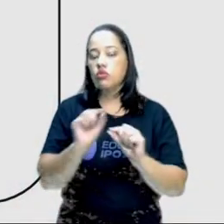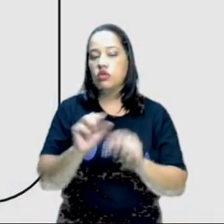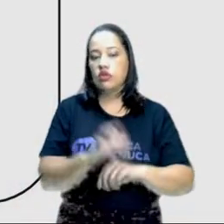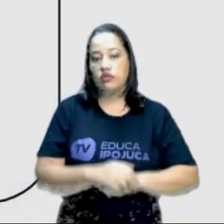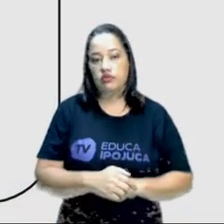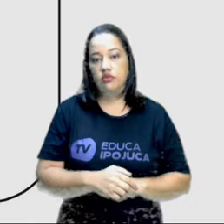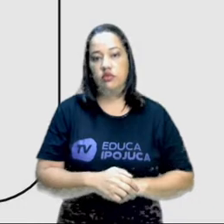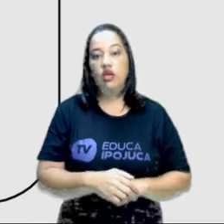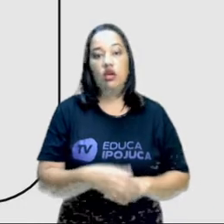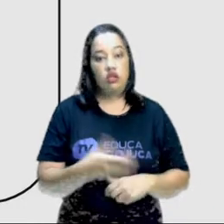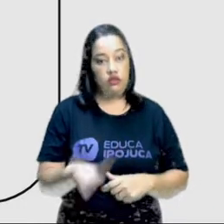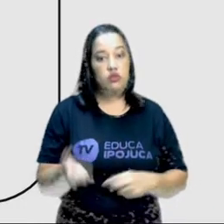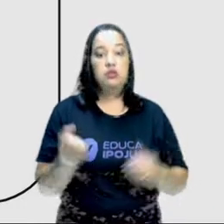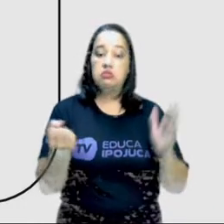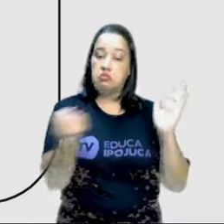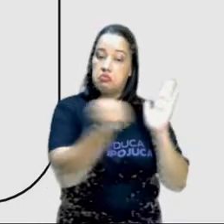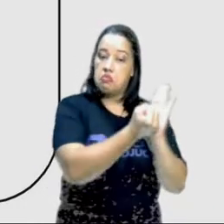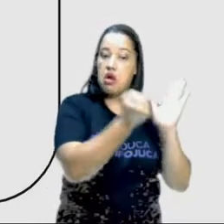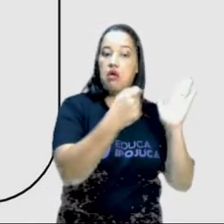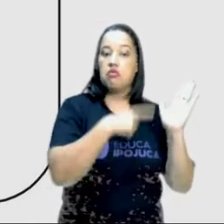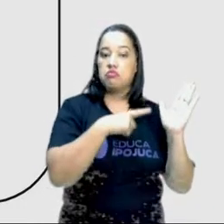trazem logo a questão da marca.